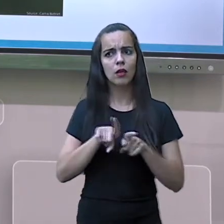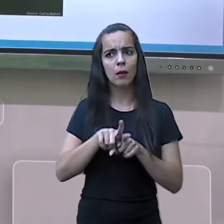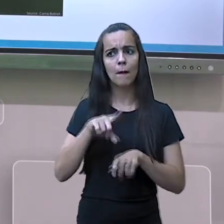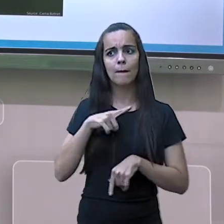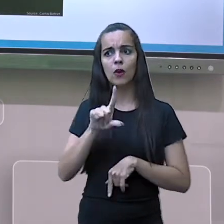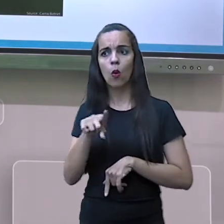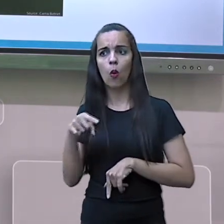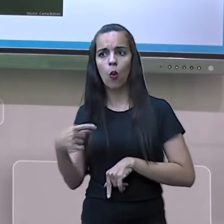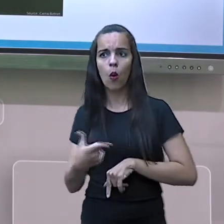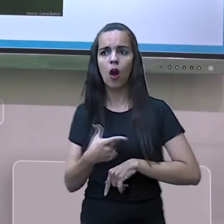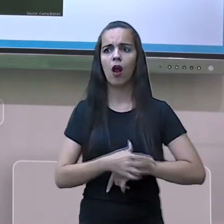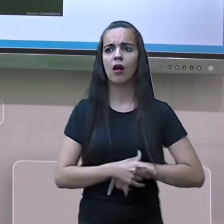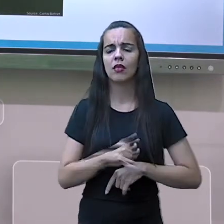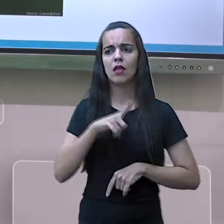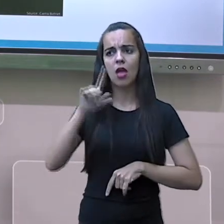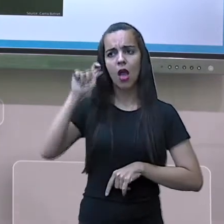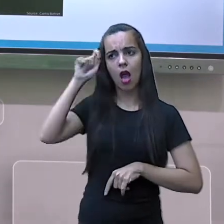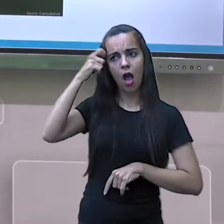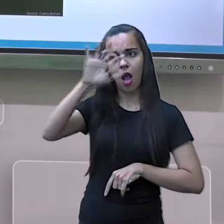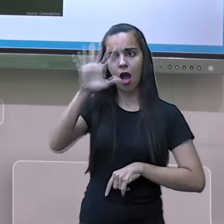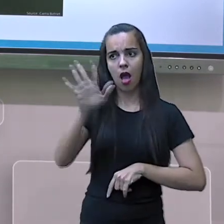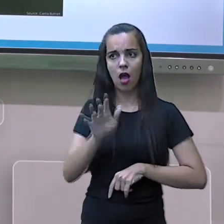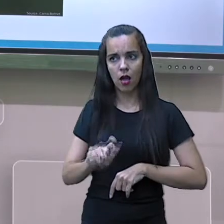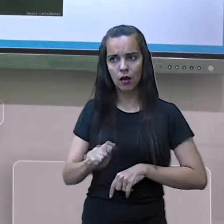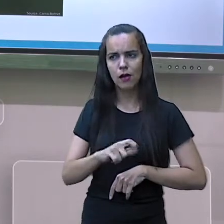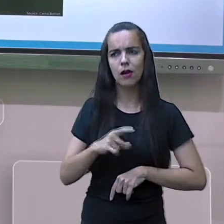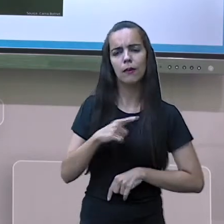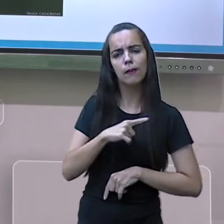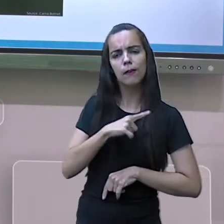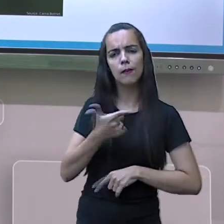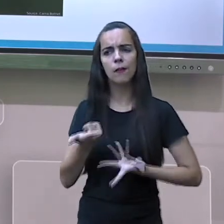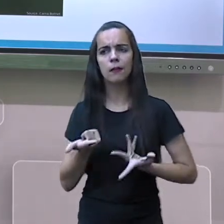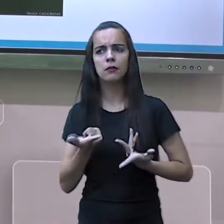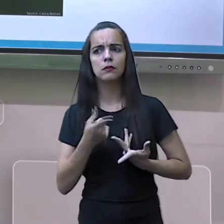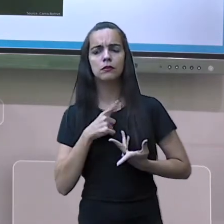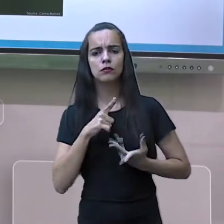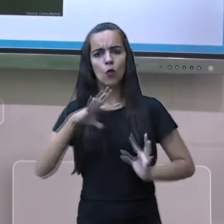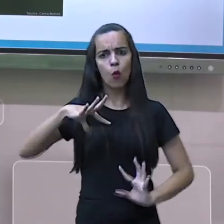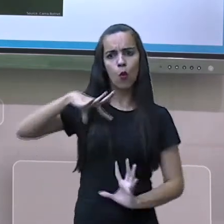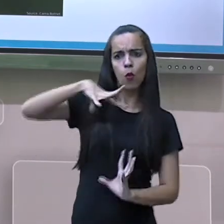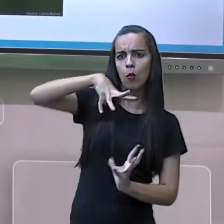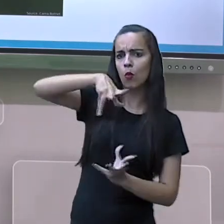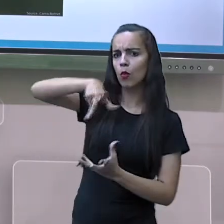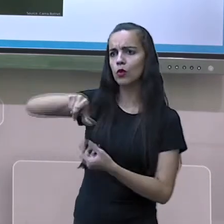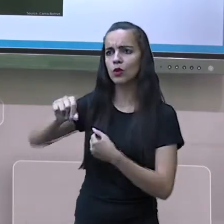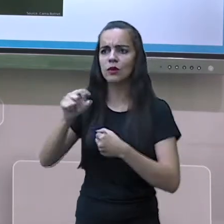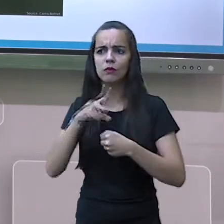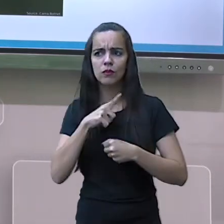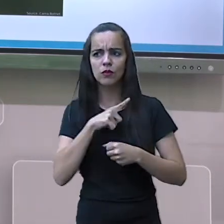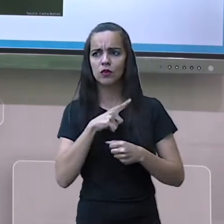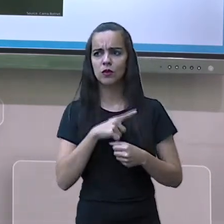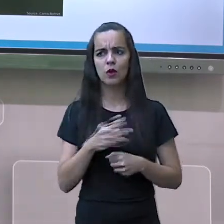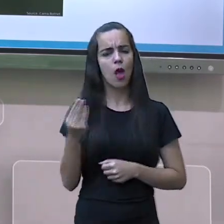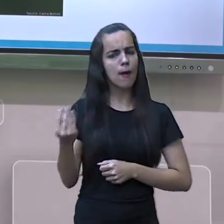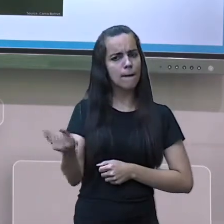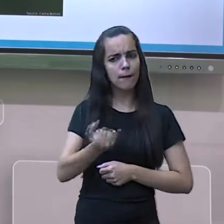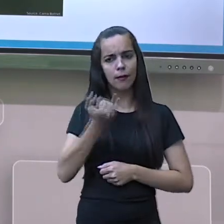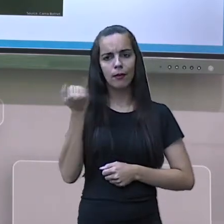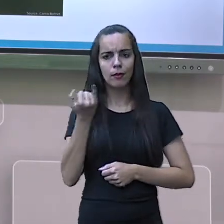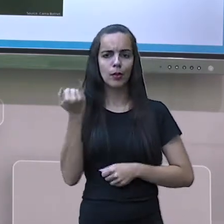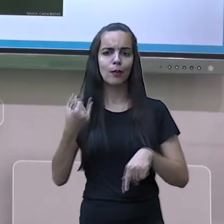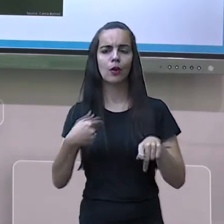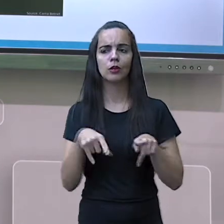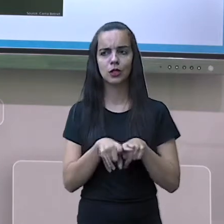Então, o processo de urbanização, ele ocorre no mundo todo. Isso é muito importante.